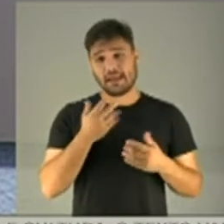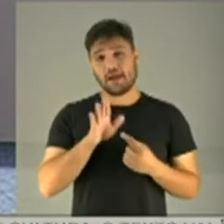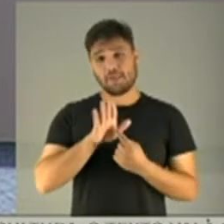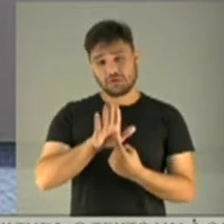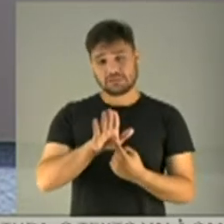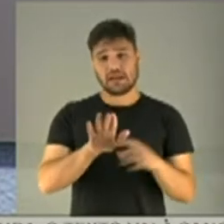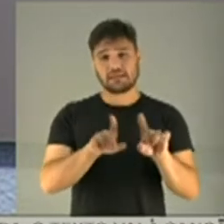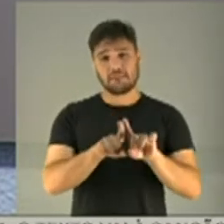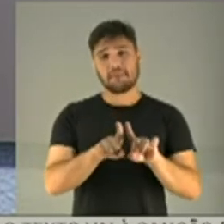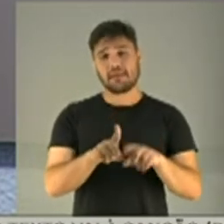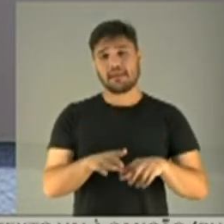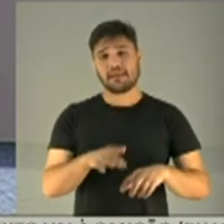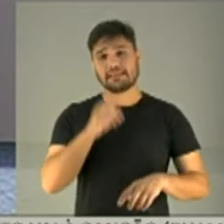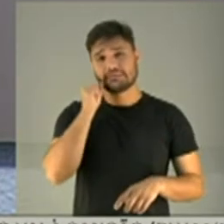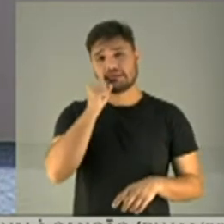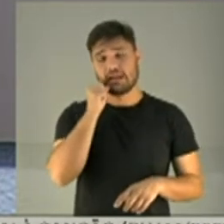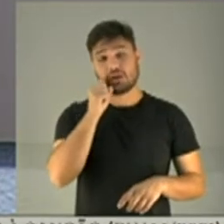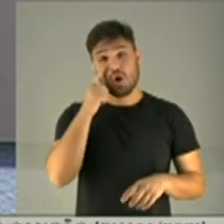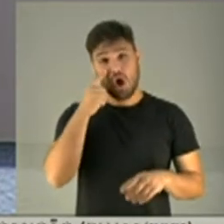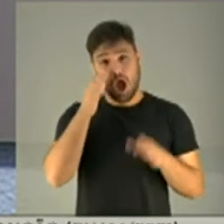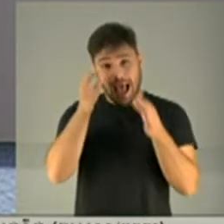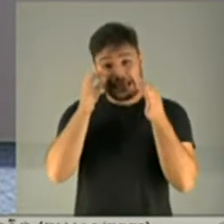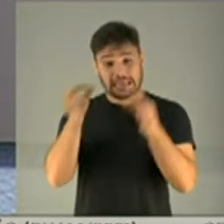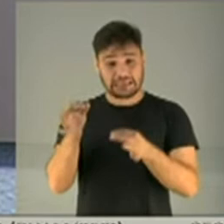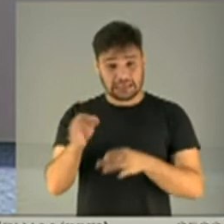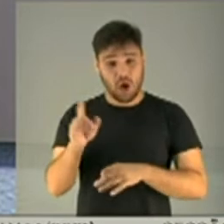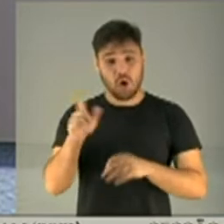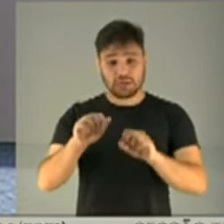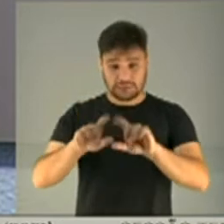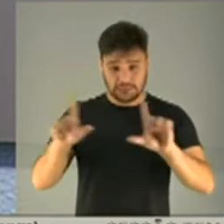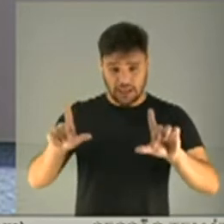pedir para os senhores e senhoras senadores atenção no próximo slide.